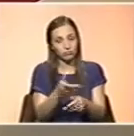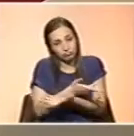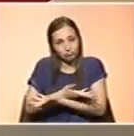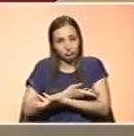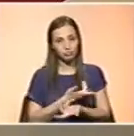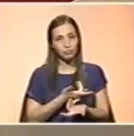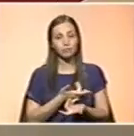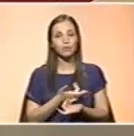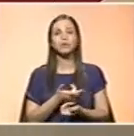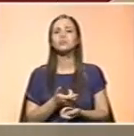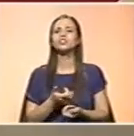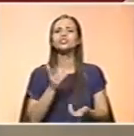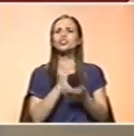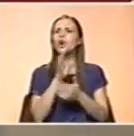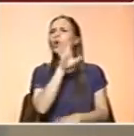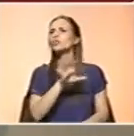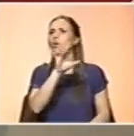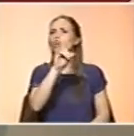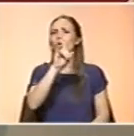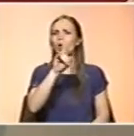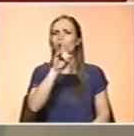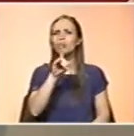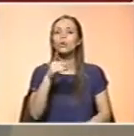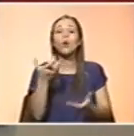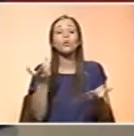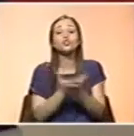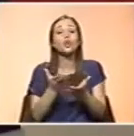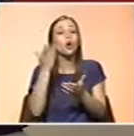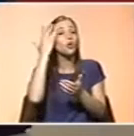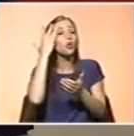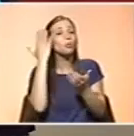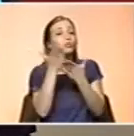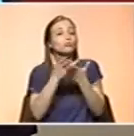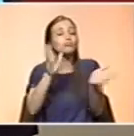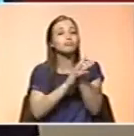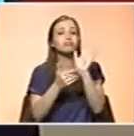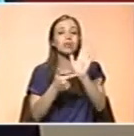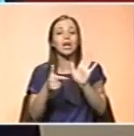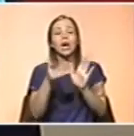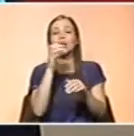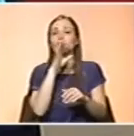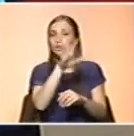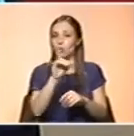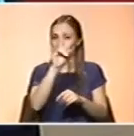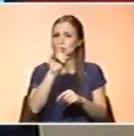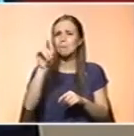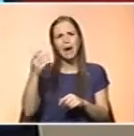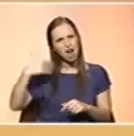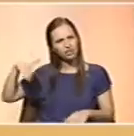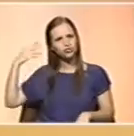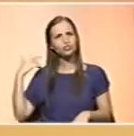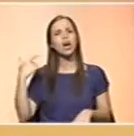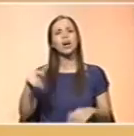requer... E é só no norte do país? Não, não é no norte do país. Ou situação do Não, houve um estudo há alguns anos realizado também na região de Lisboa, que mostrou